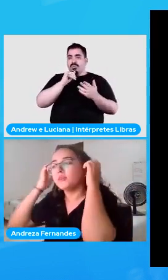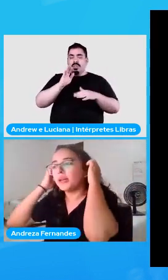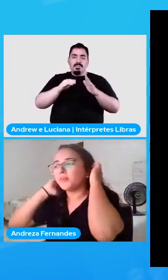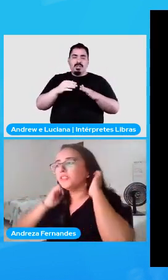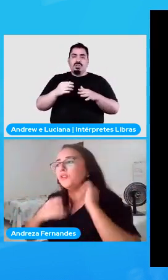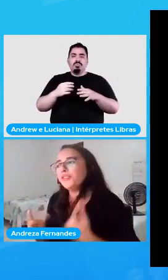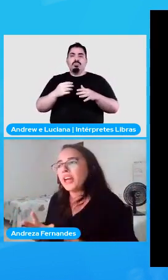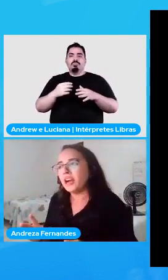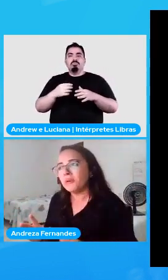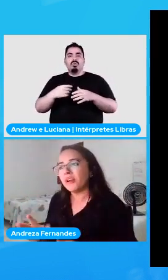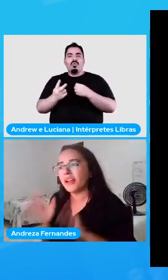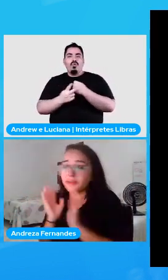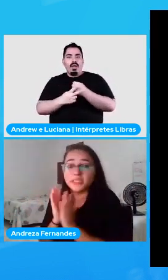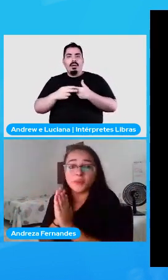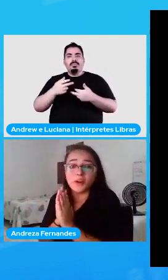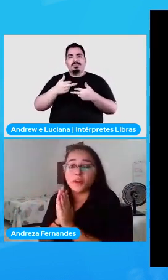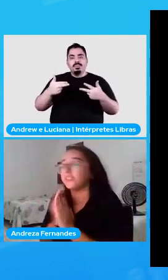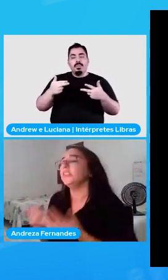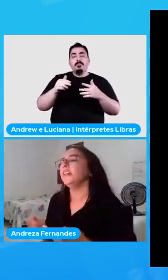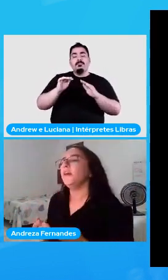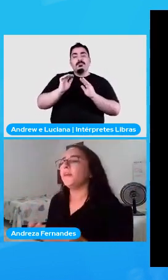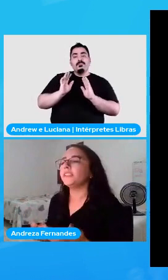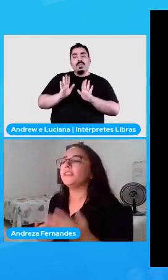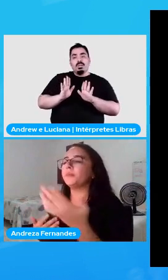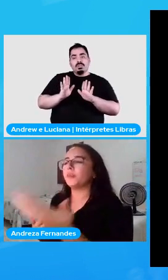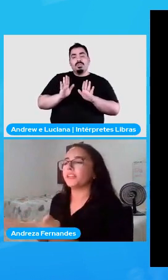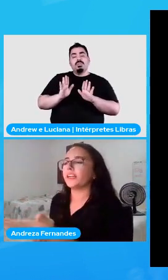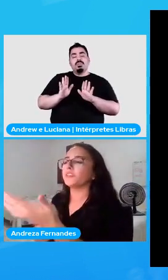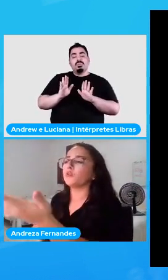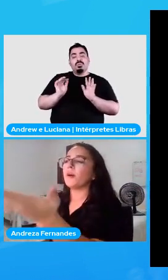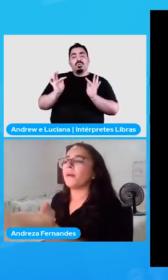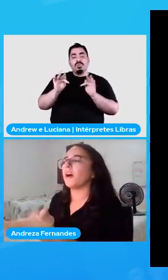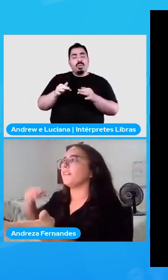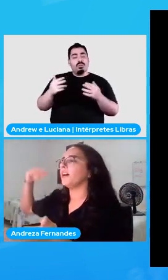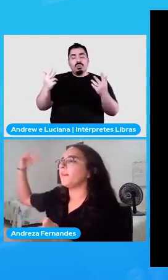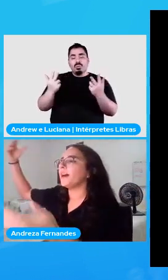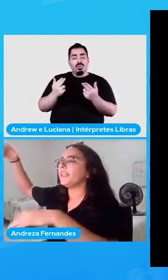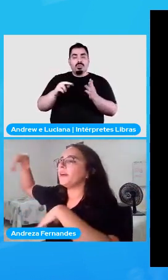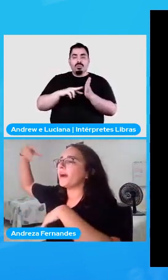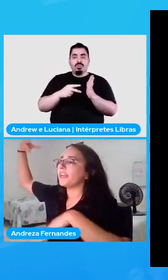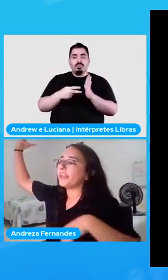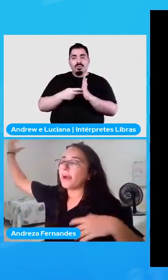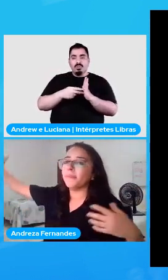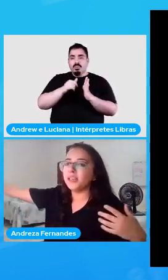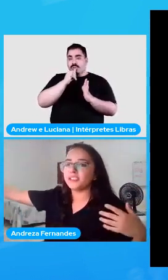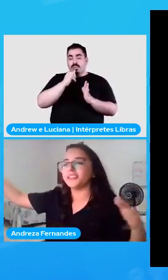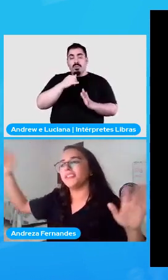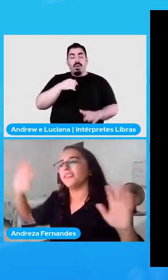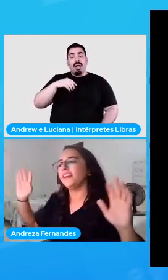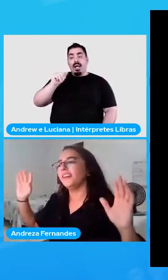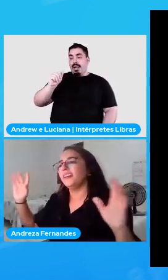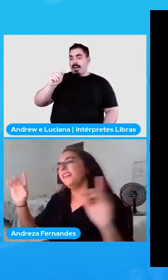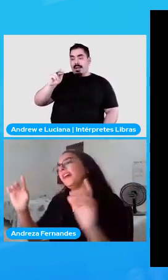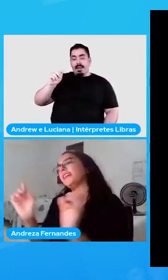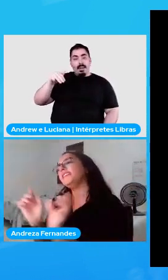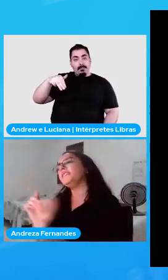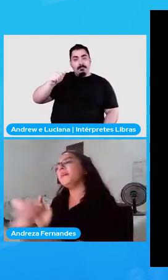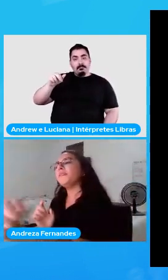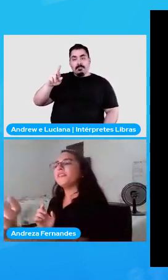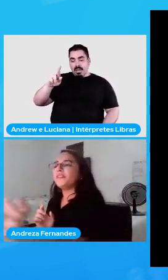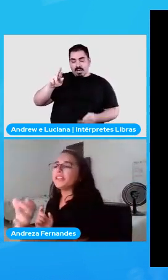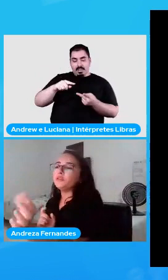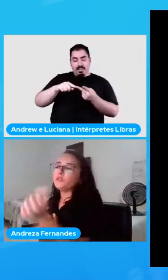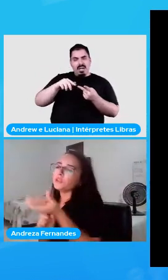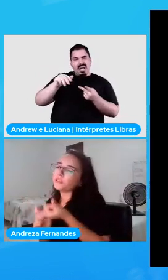fala, mas no final, é a mesma coisa. Por exemplo, essa questão do amava, amaria, amarei, amante, né? A gente